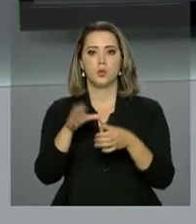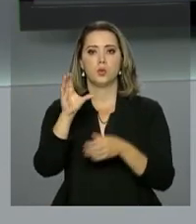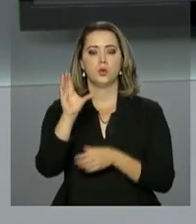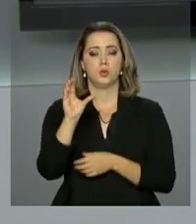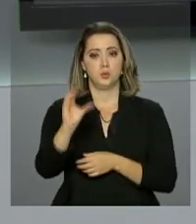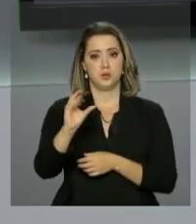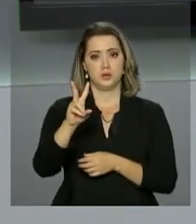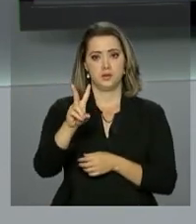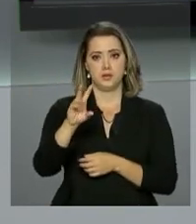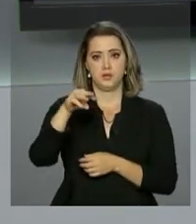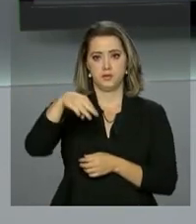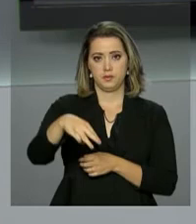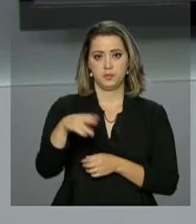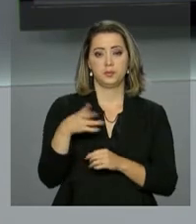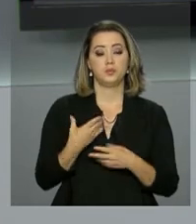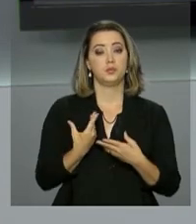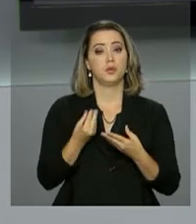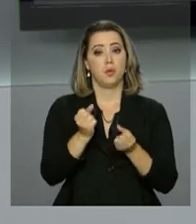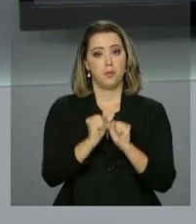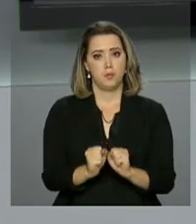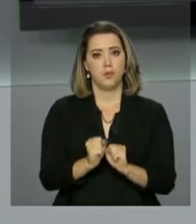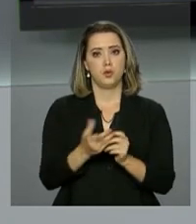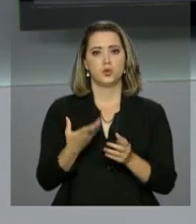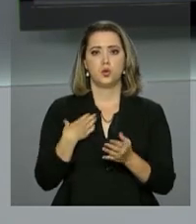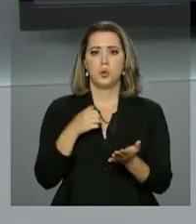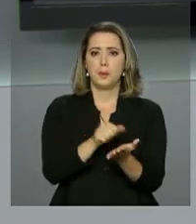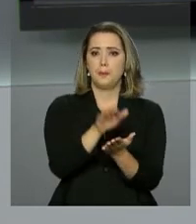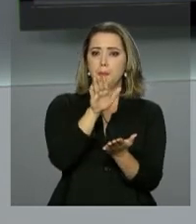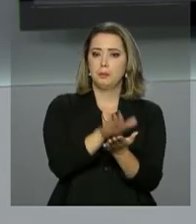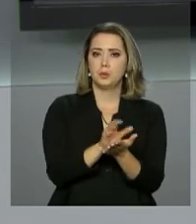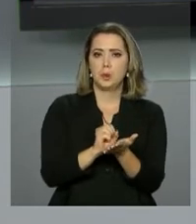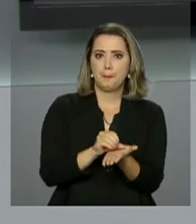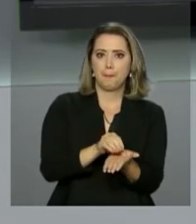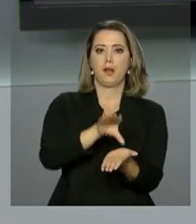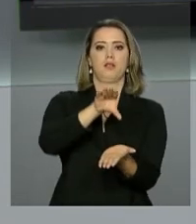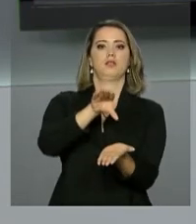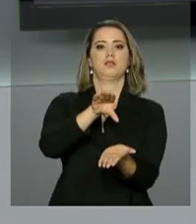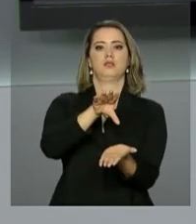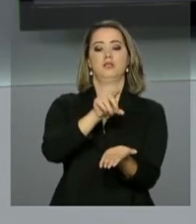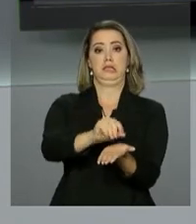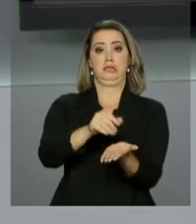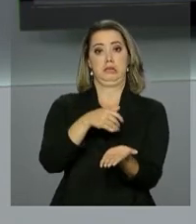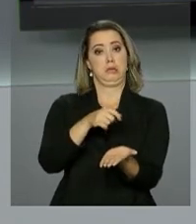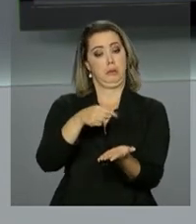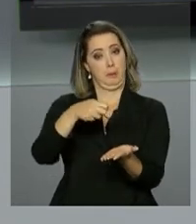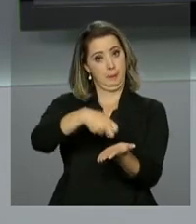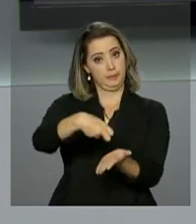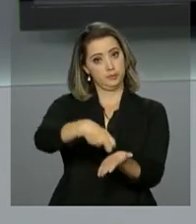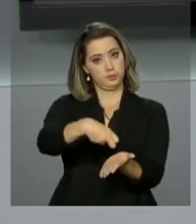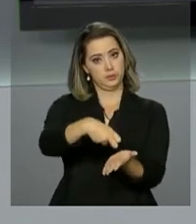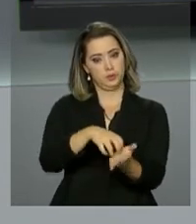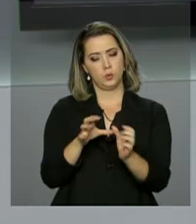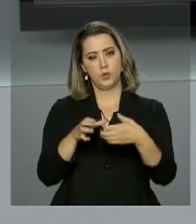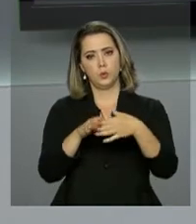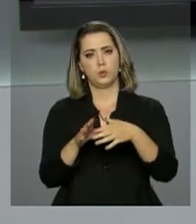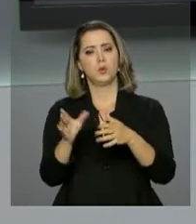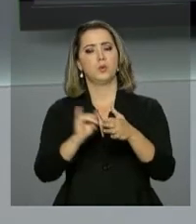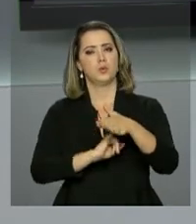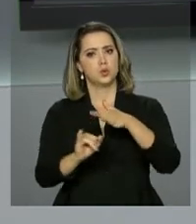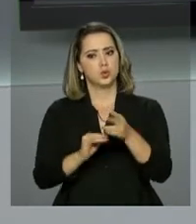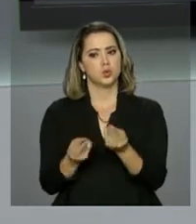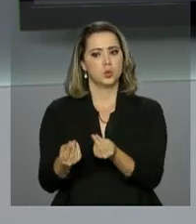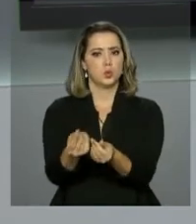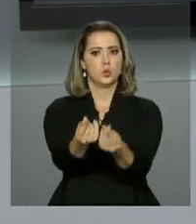Valores Mobiliários, a CVM, vão poder aplicar multas maiores nas punições a instituições financeiras. Quem